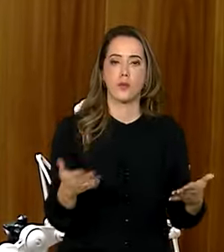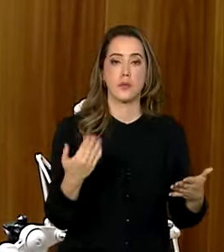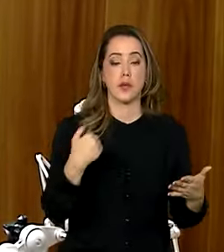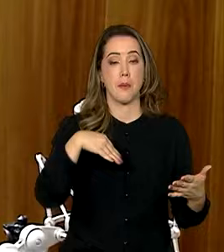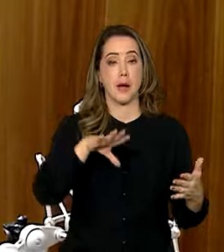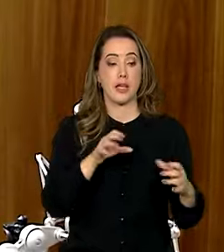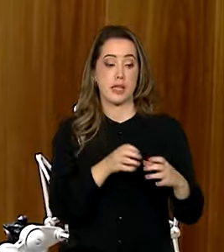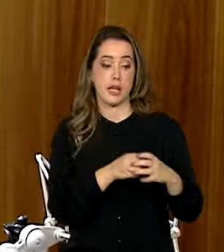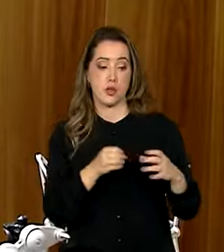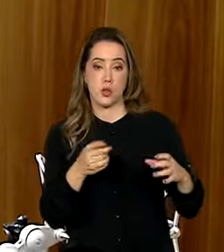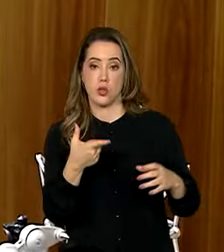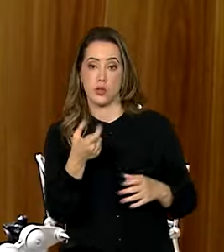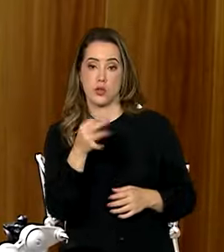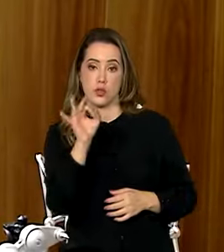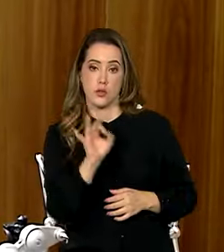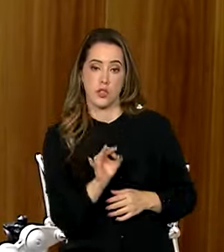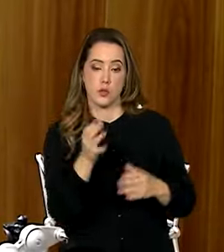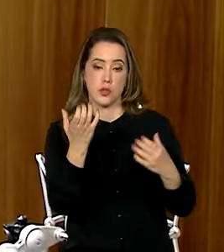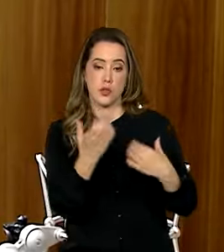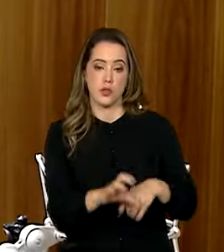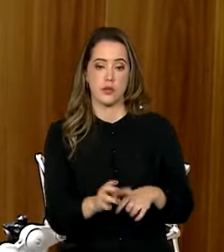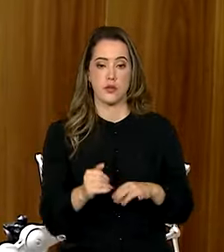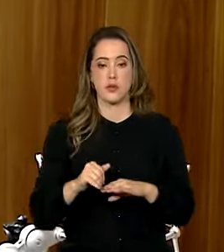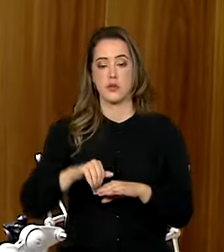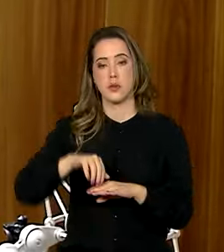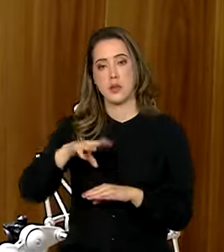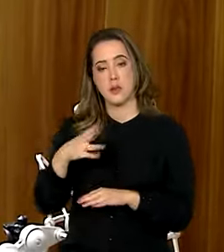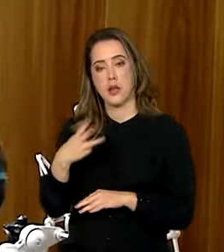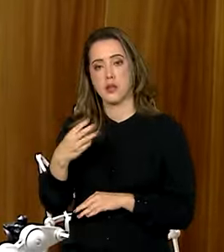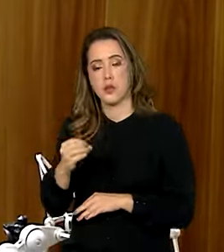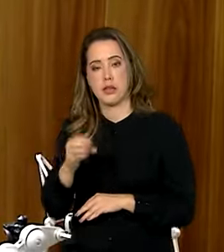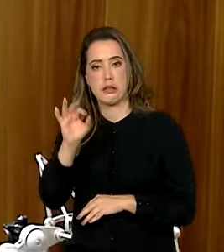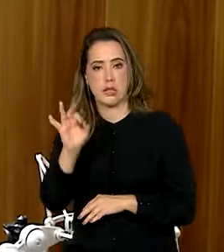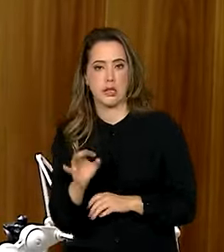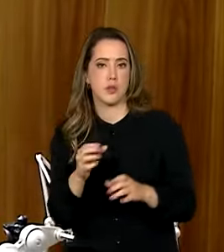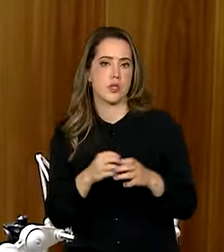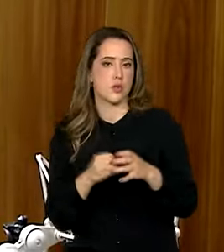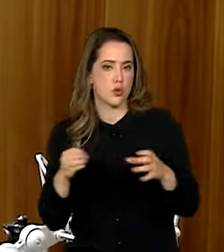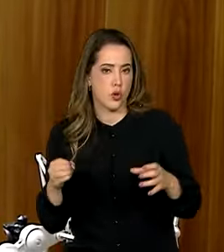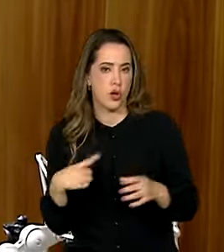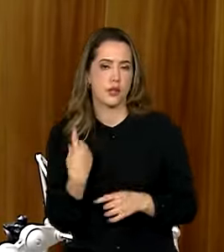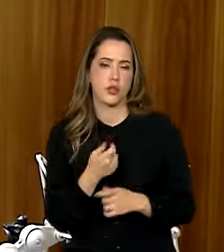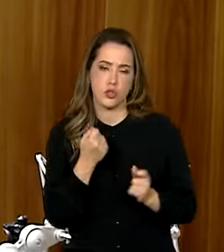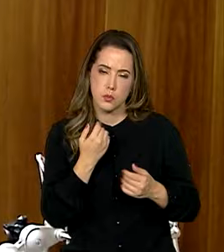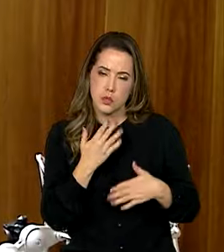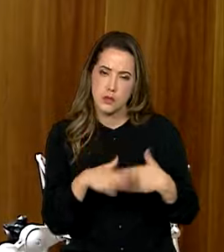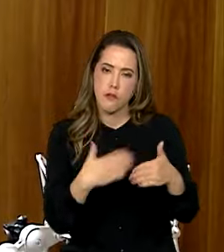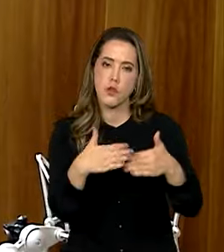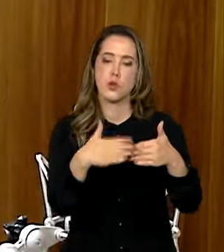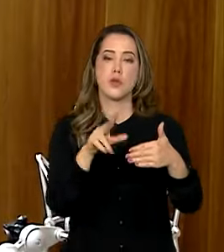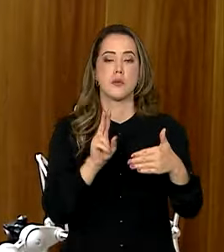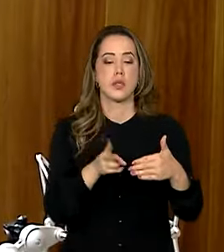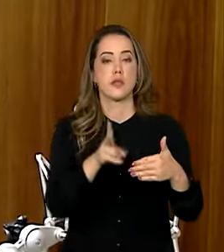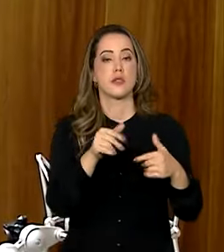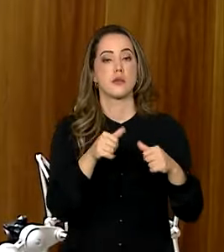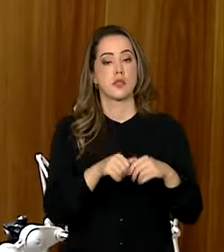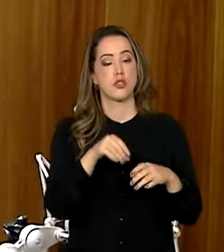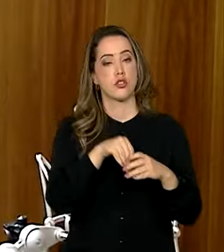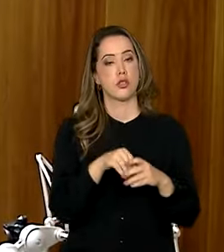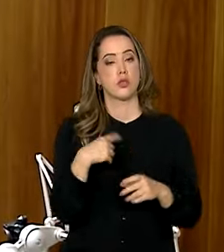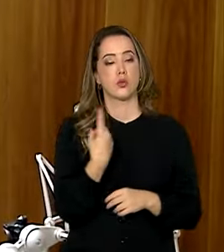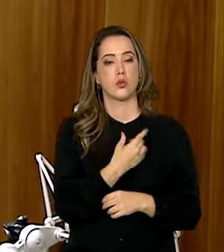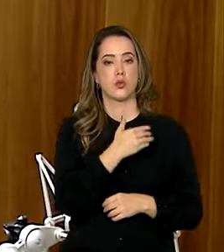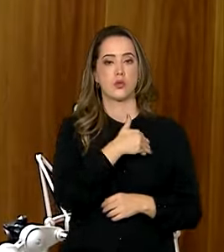cotas do 20% do concurso público, para além do nosso decreto dos 30%, a gente precisa evoluir para fazer com que isso também permaneça dentro do nosso governo,